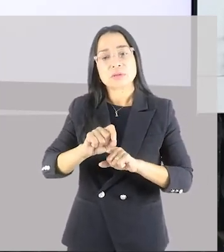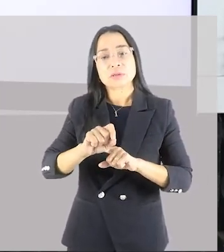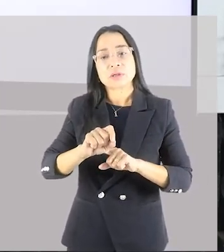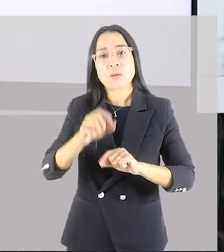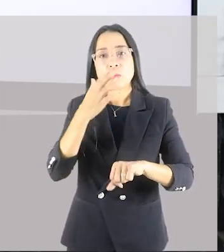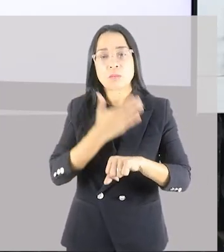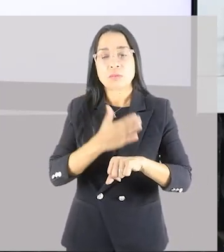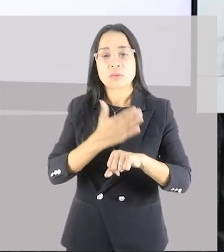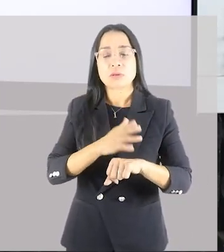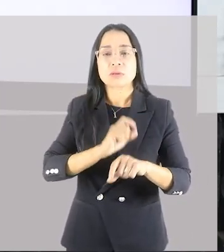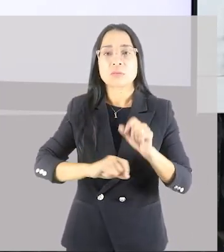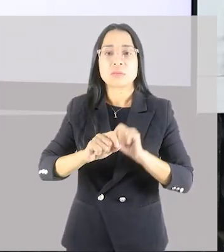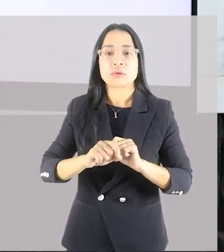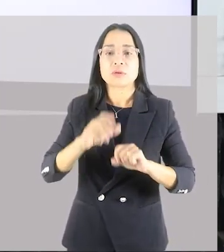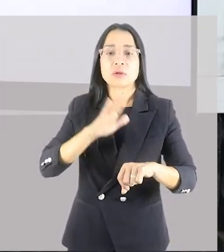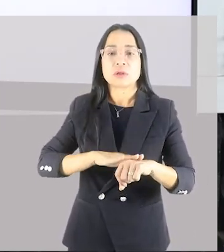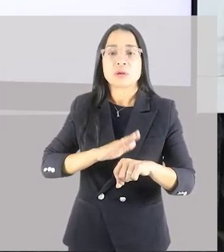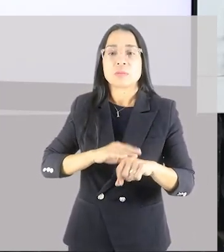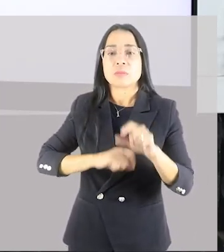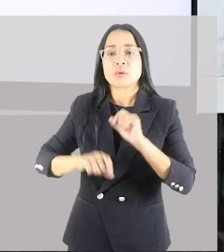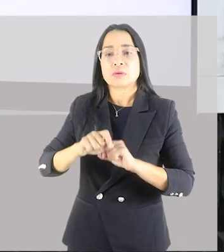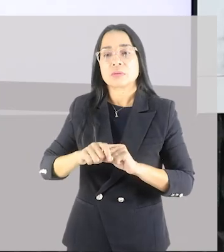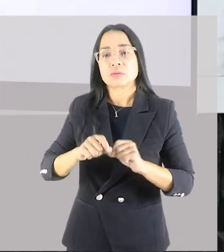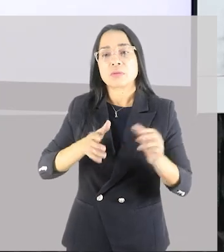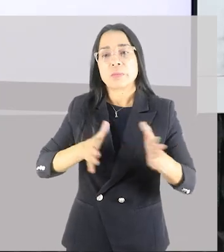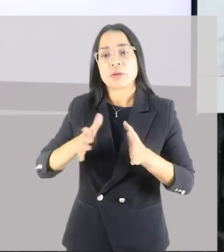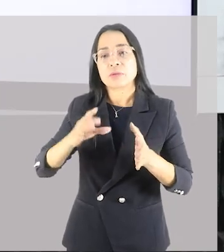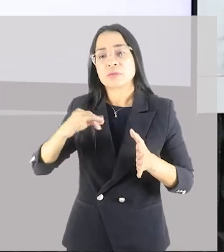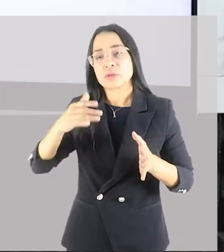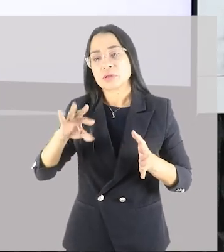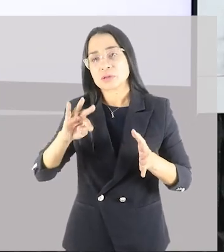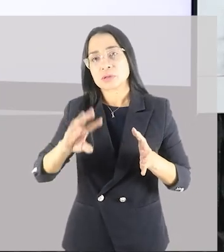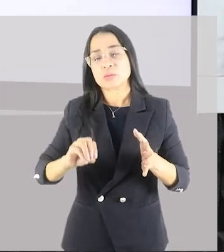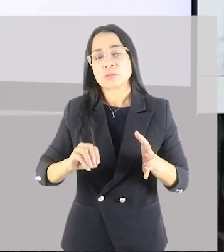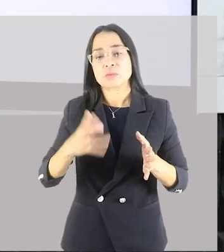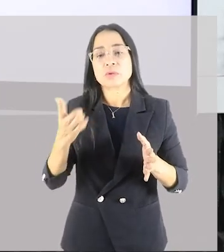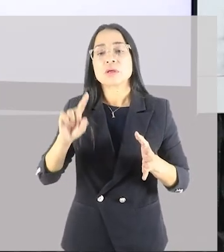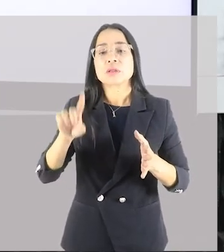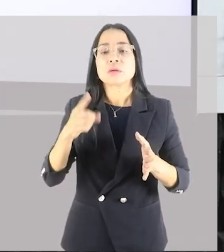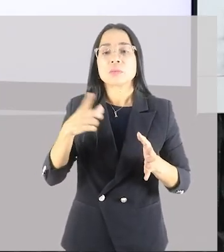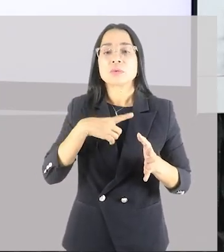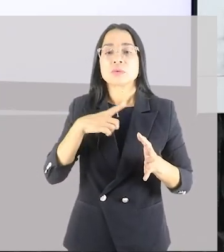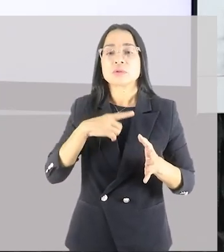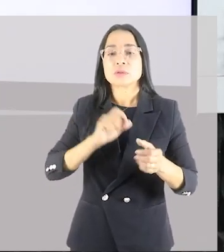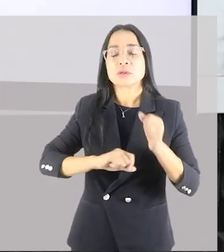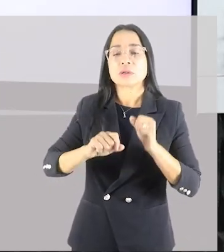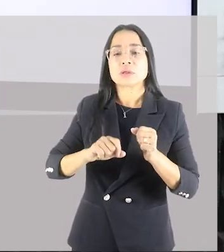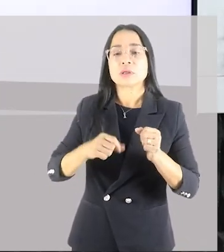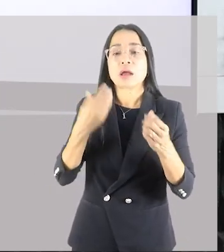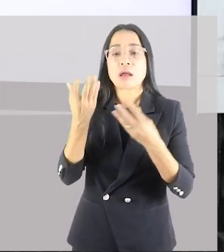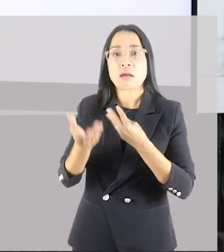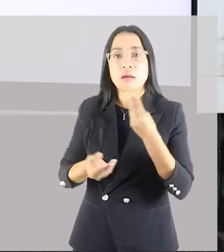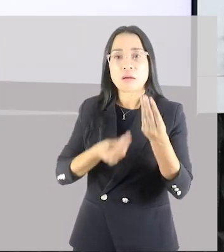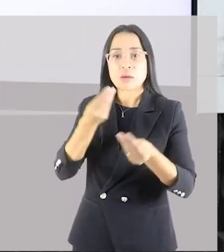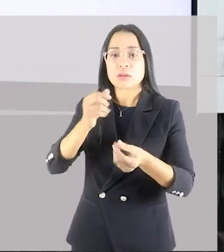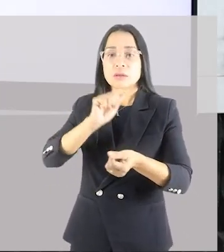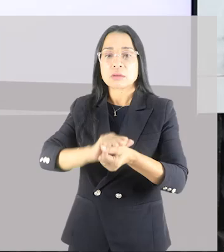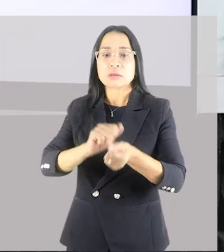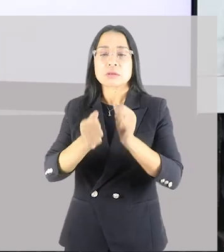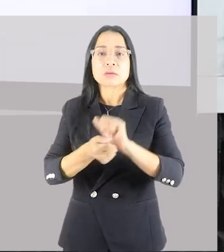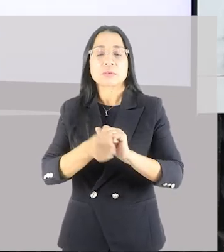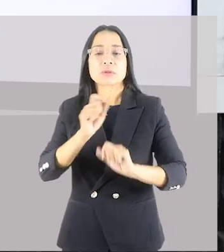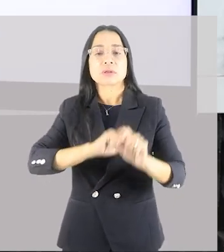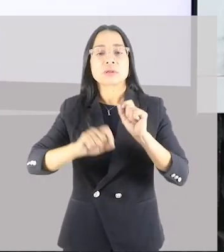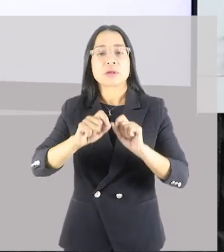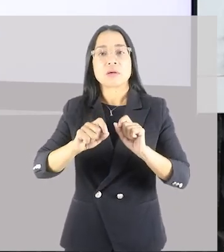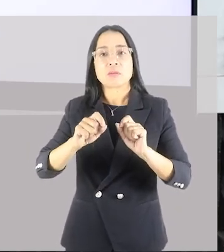ao treinamento. Nós chamamos de período crítico. E depois nós temos a capacidade de adaptação, que é